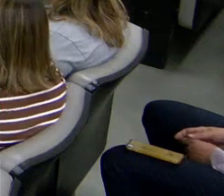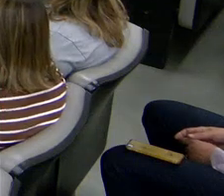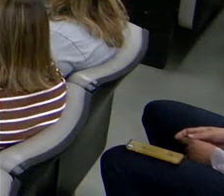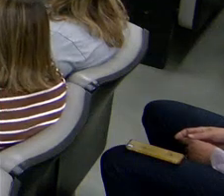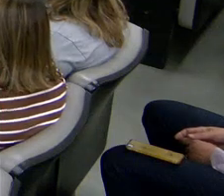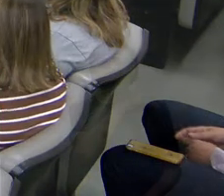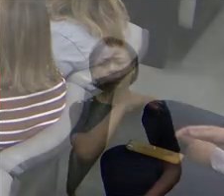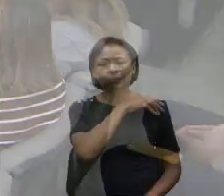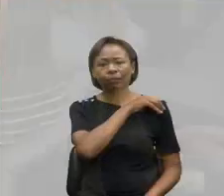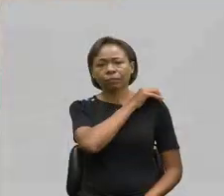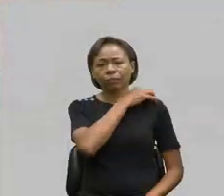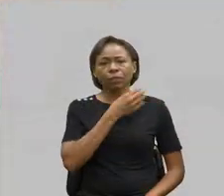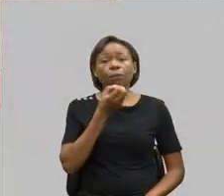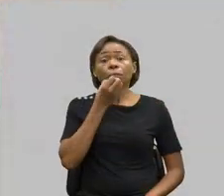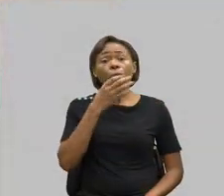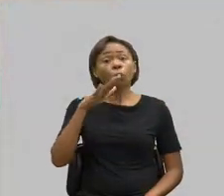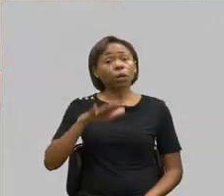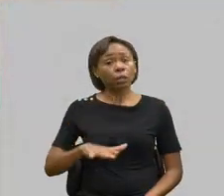Boa tarde a todos.